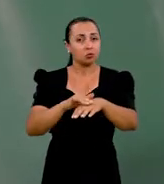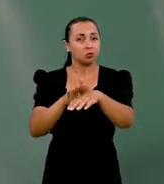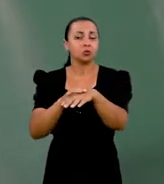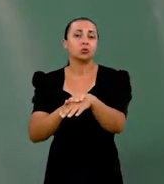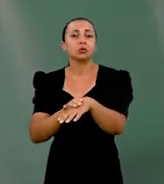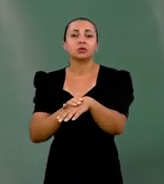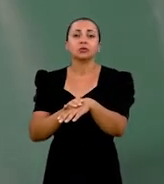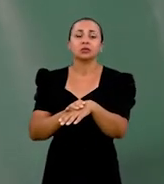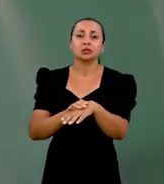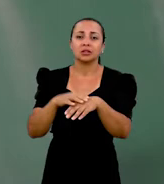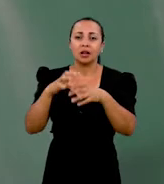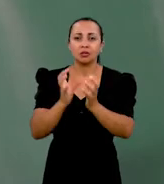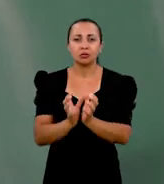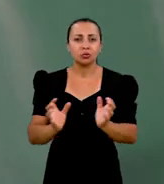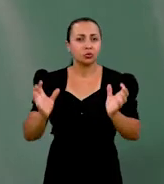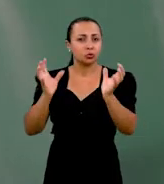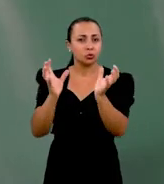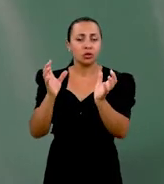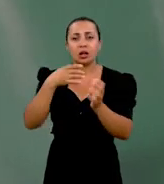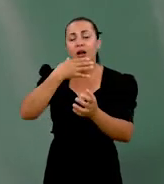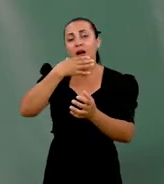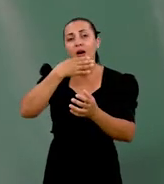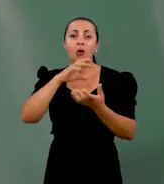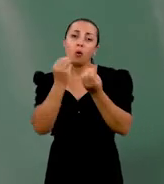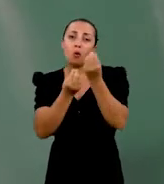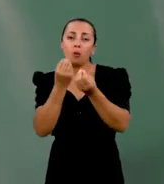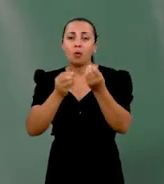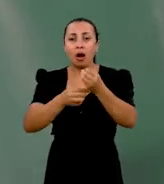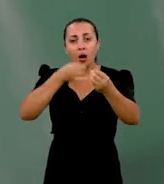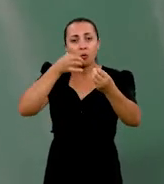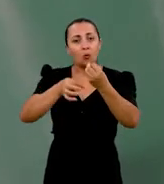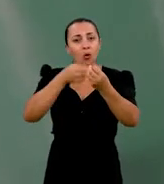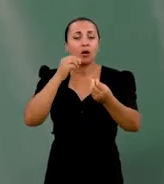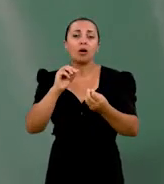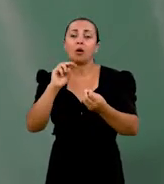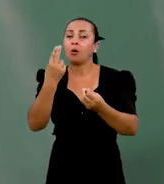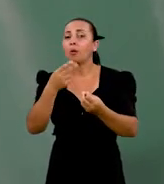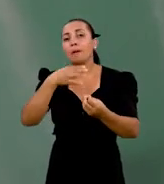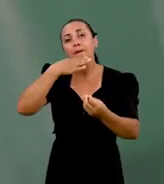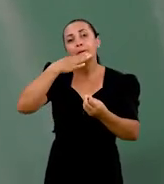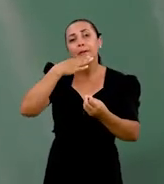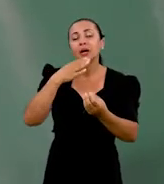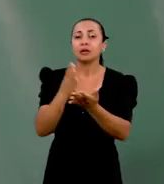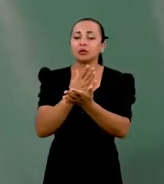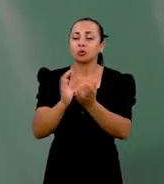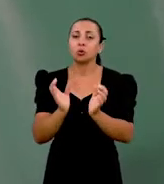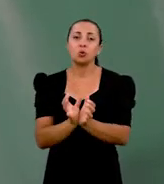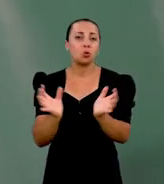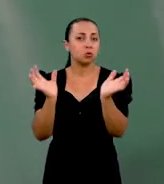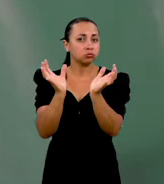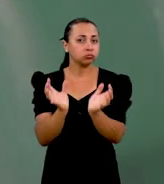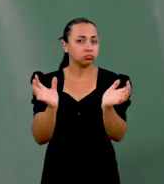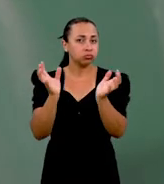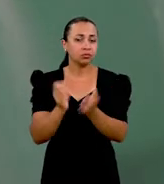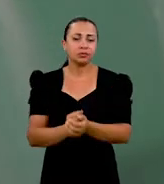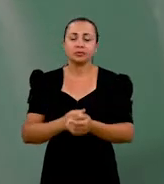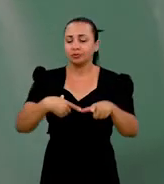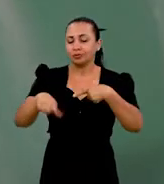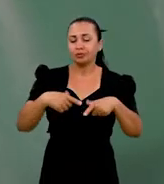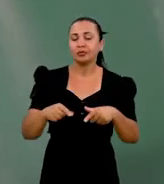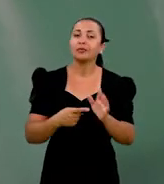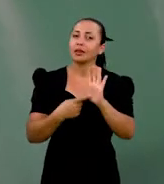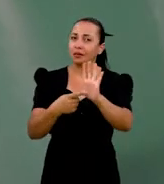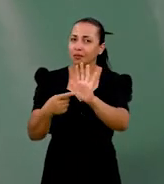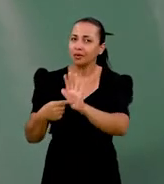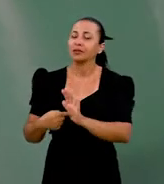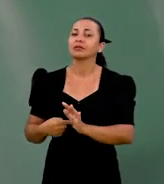a doenças de fruteiras, como a cultura da uva, a cultura da manga e alguns alerícolas. Então, esses trabalhos vêm